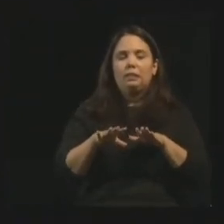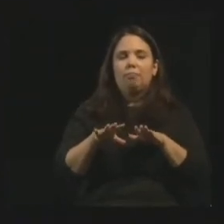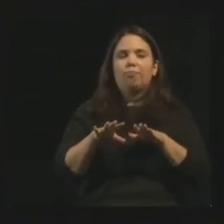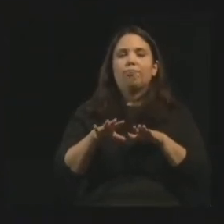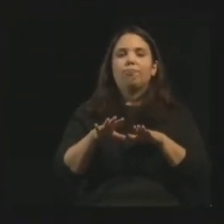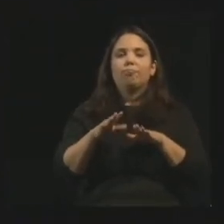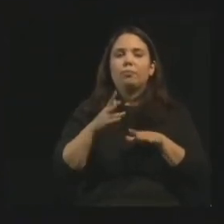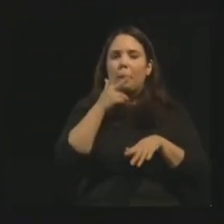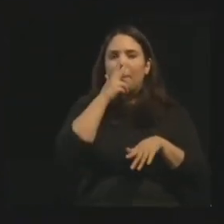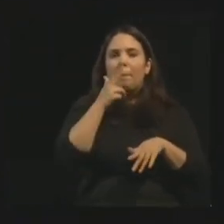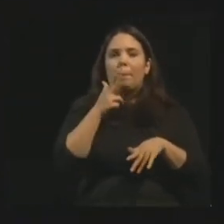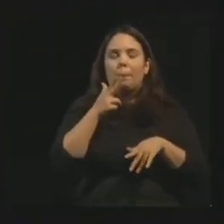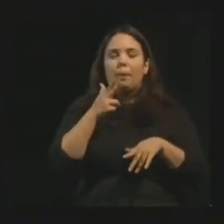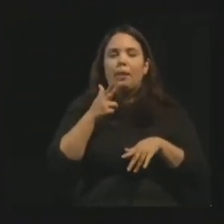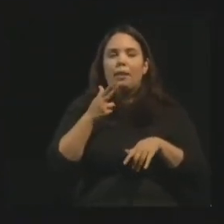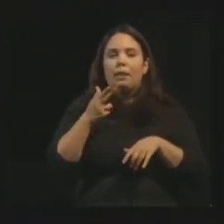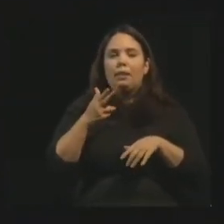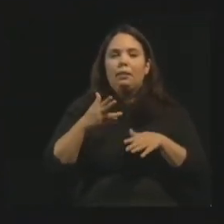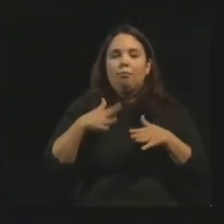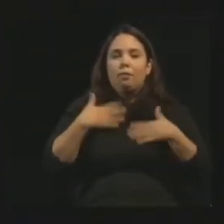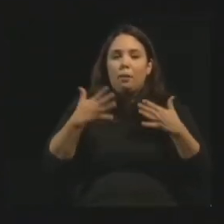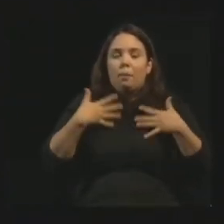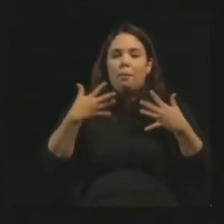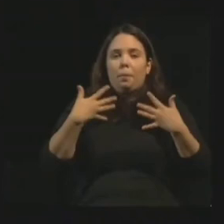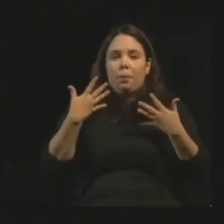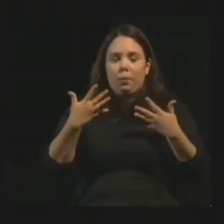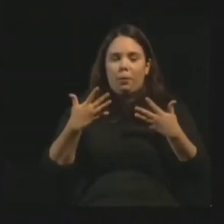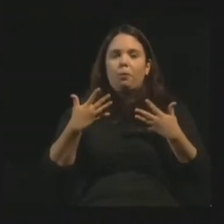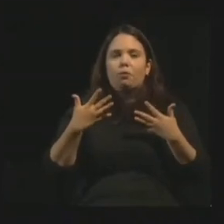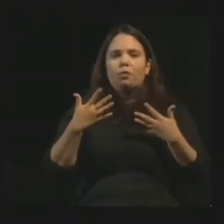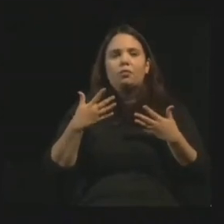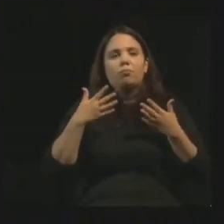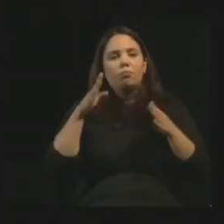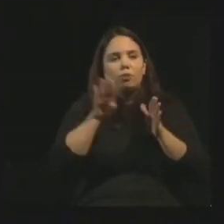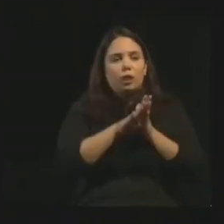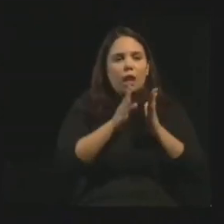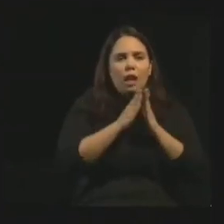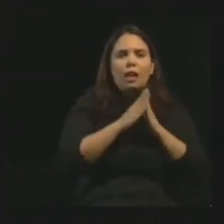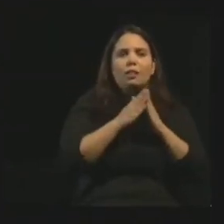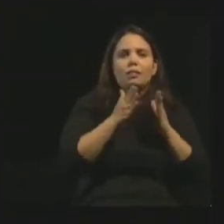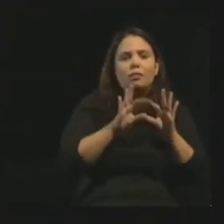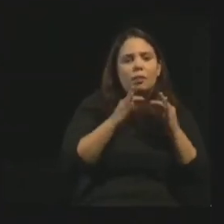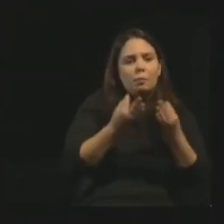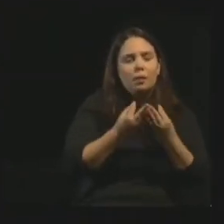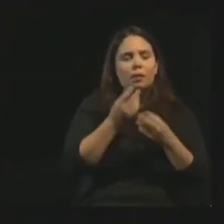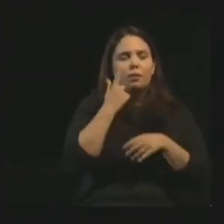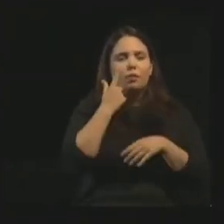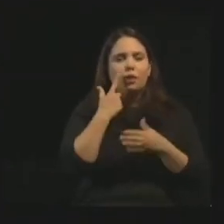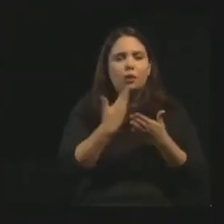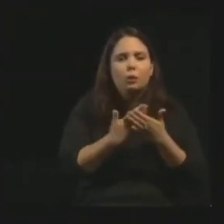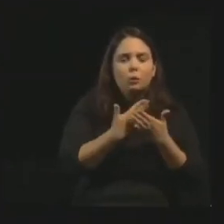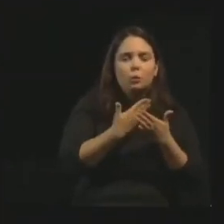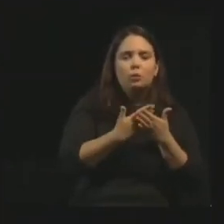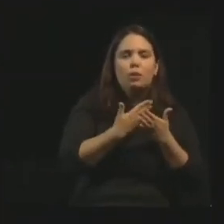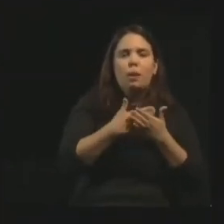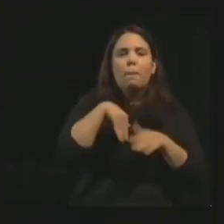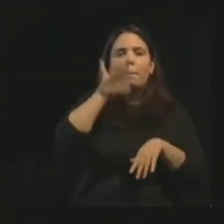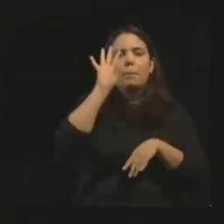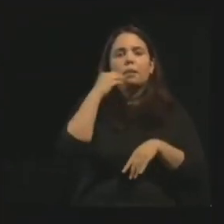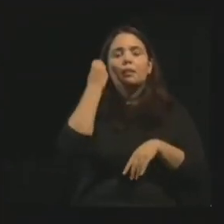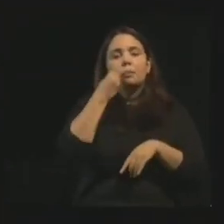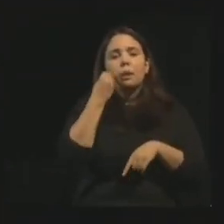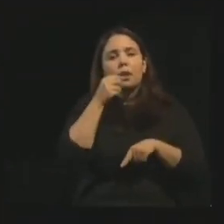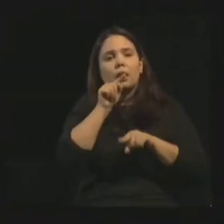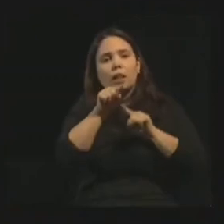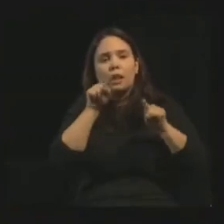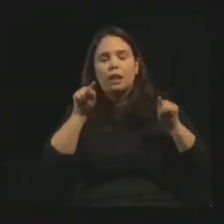A gente fica tão empolgado. Então, assim, vamos estudar, vamos verificar com os mais experientes.